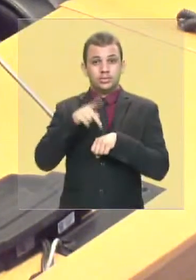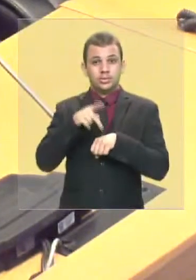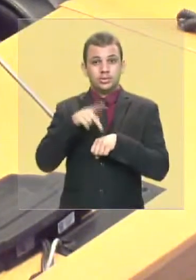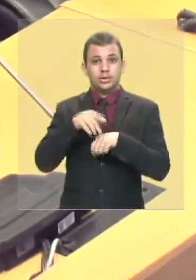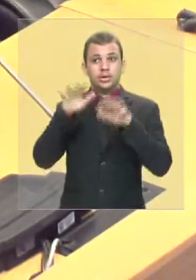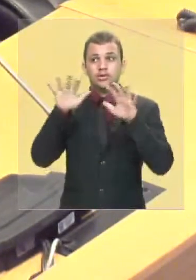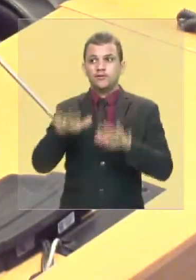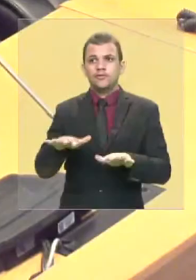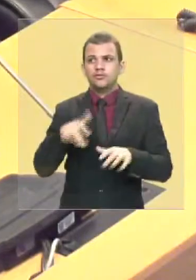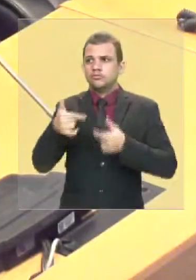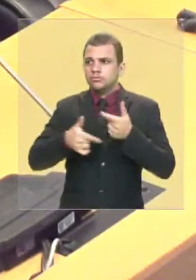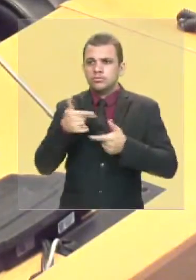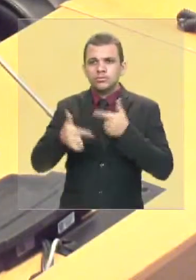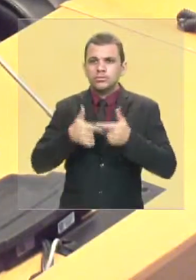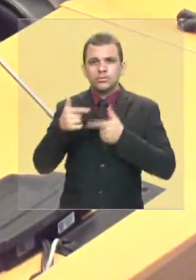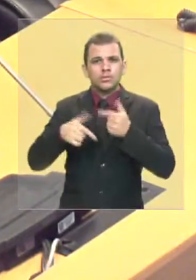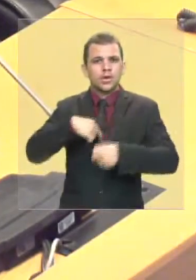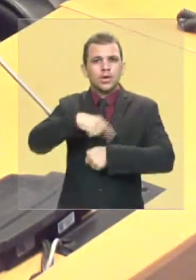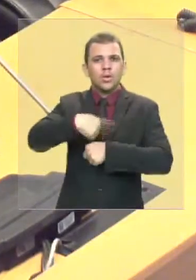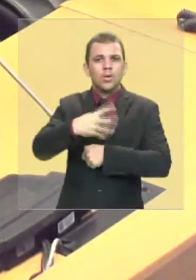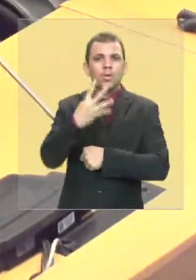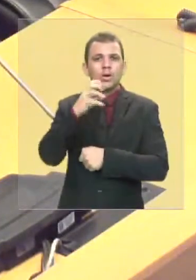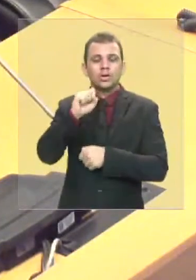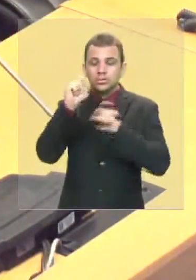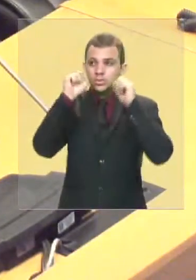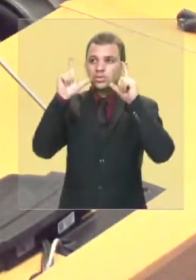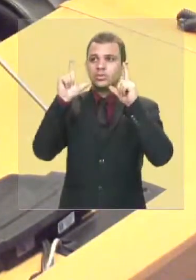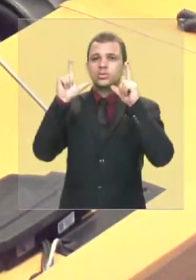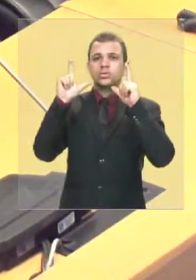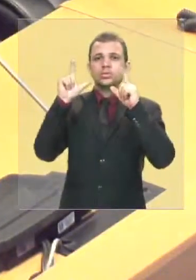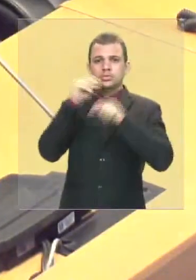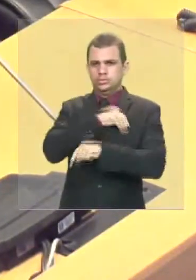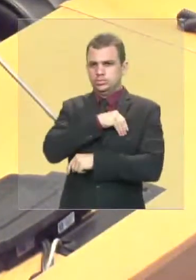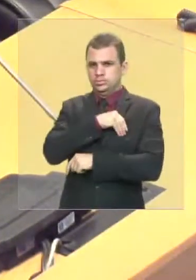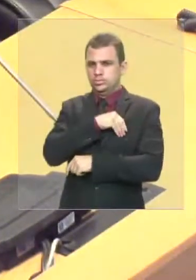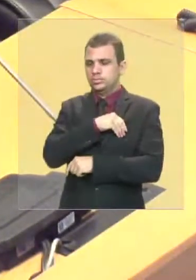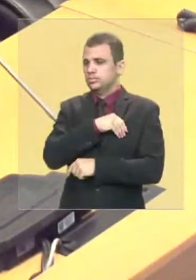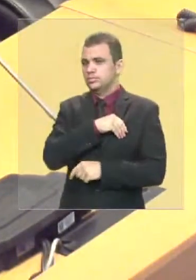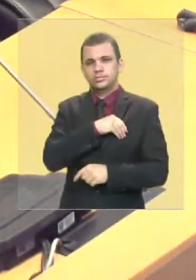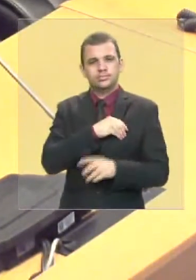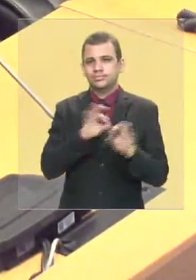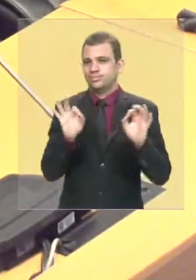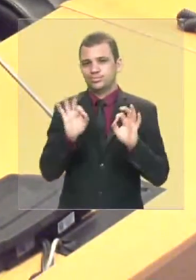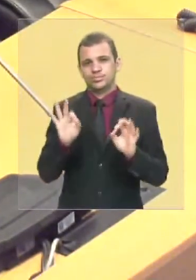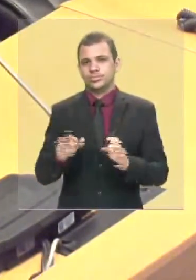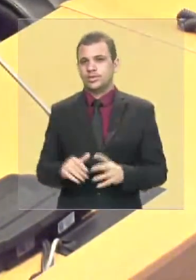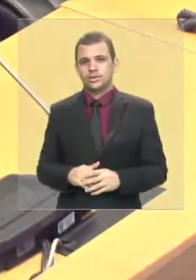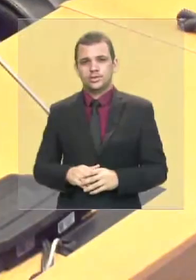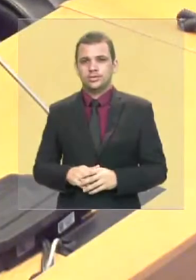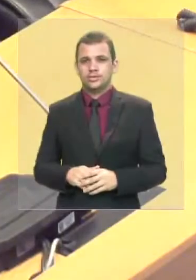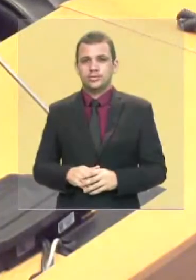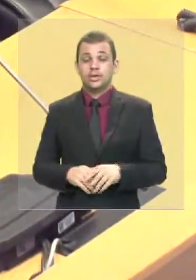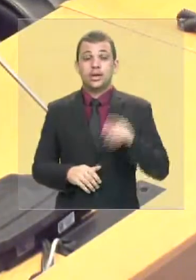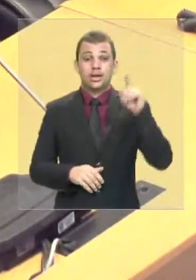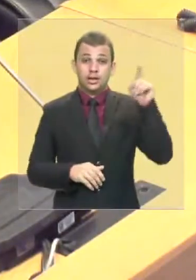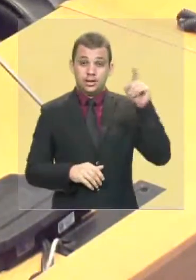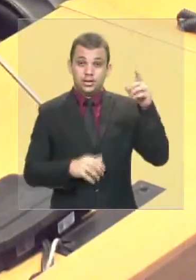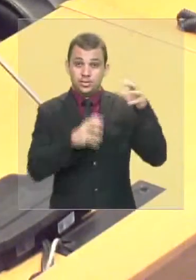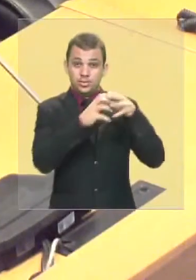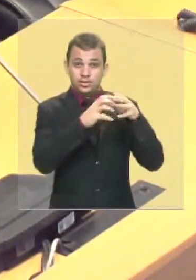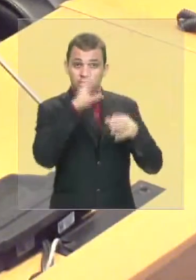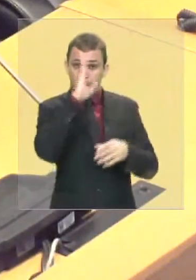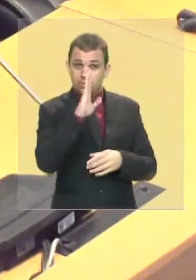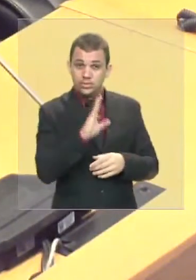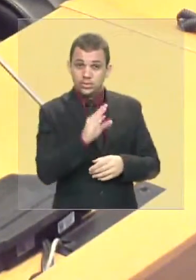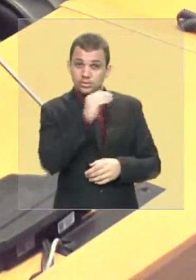acordado e as diárias dele nunca chegaram e o pessoal da Força Nacional só vem quando a diária estiver na conta e eu não vou falar